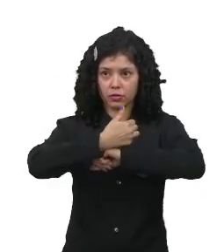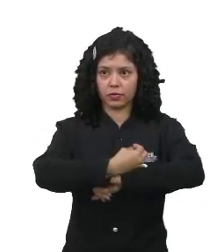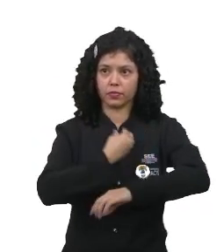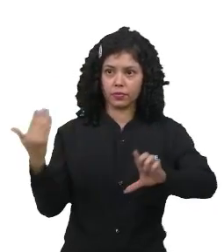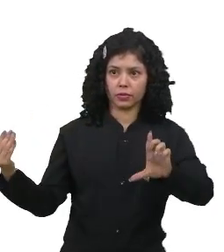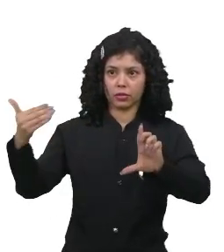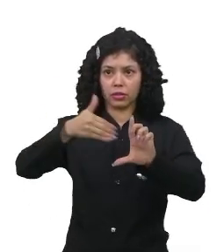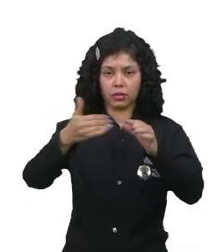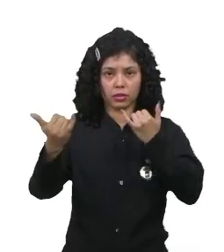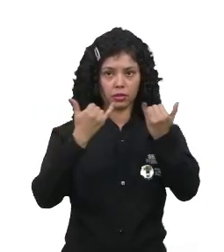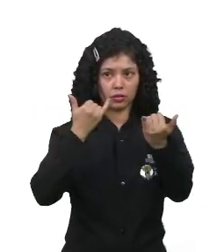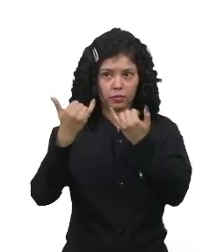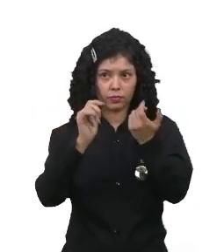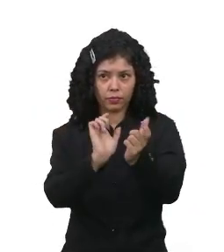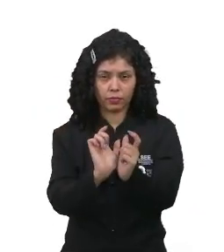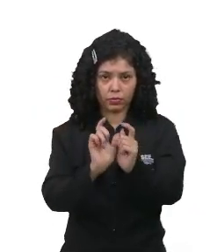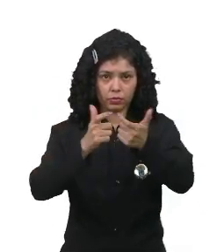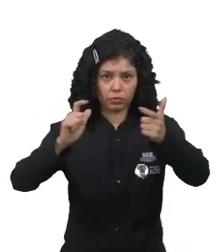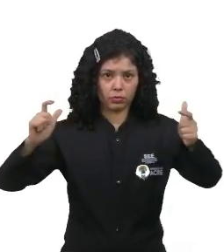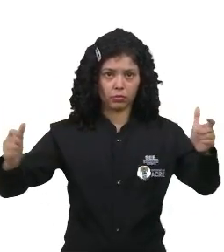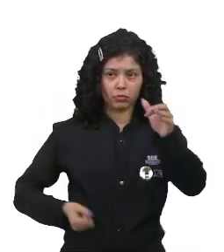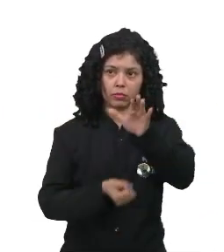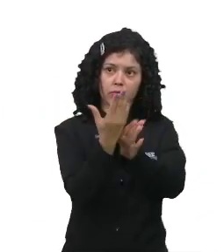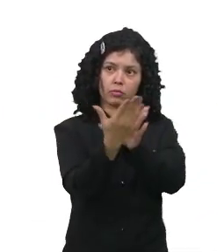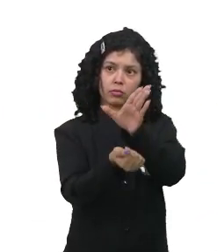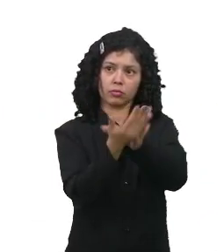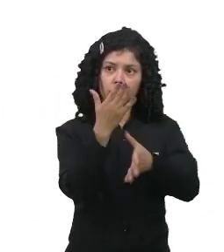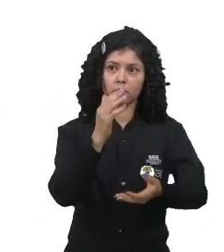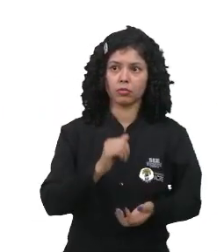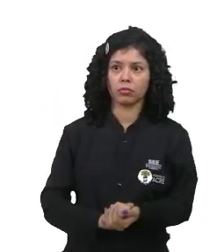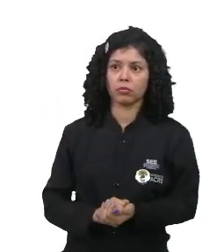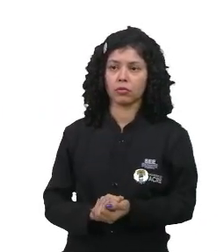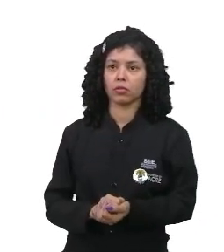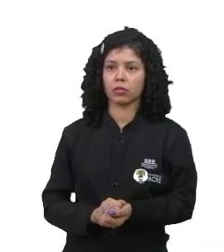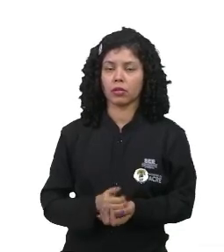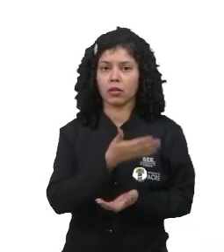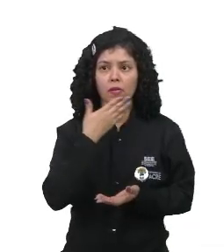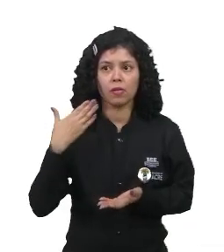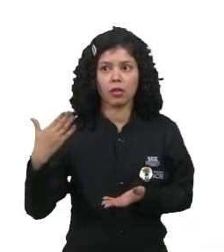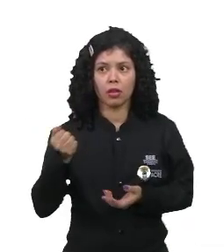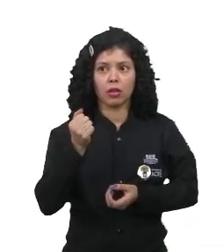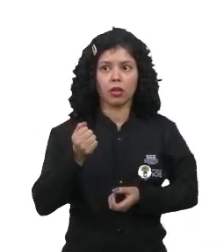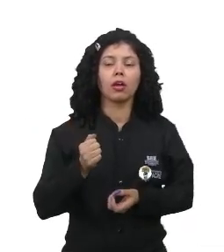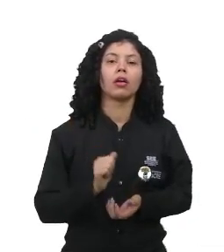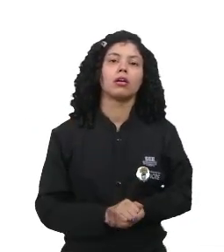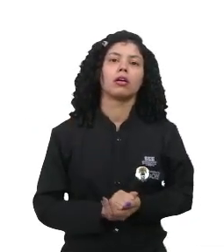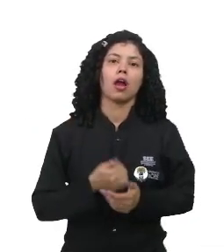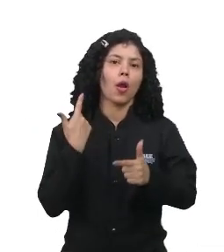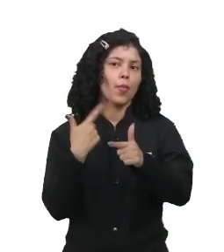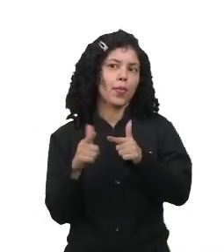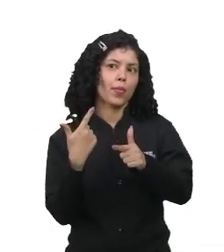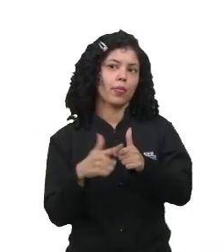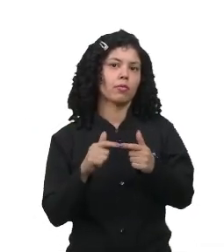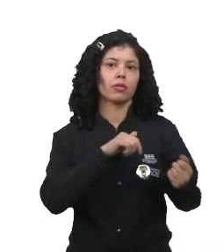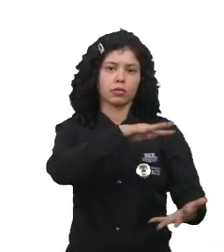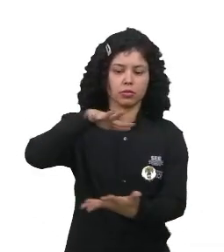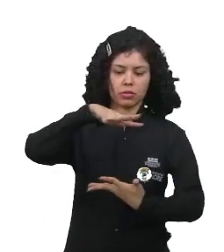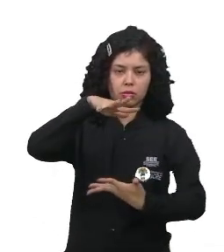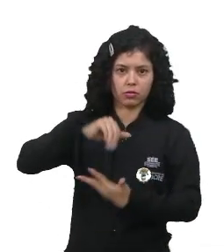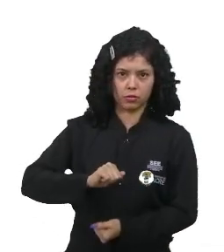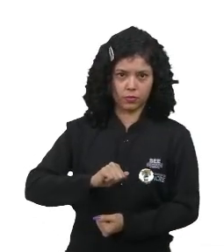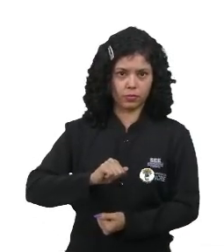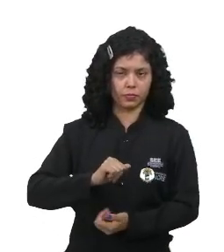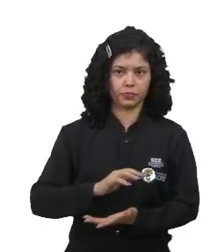de vida, acesso à informação, aumento da produtividade e soluções para problemas